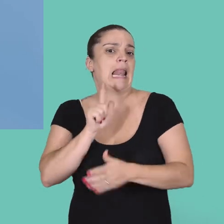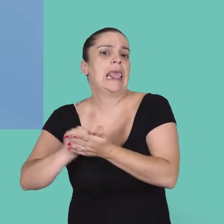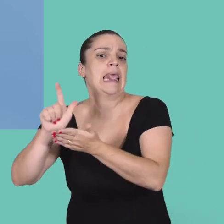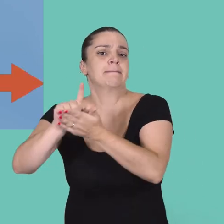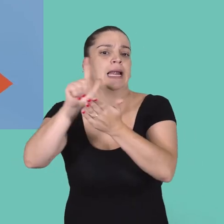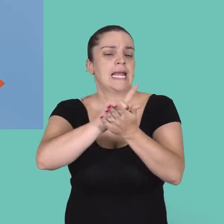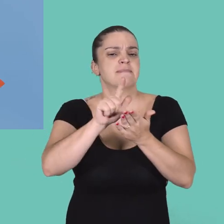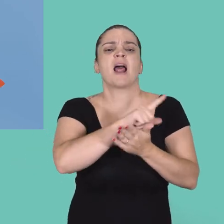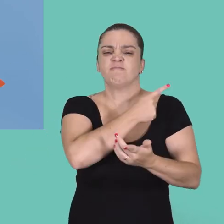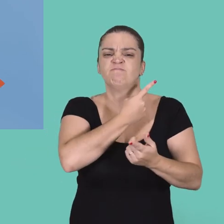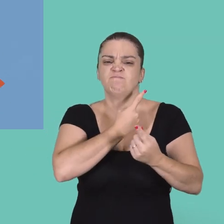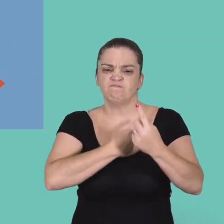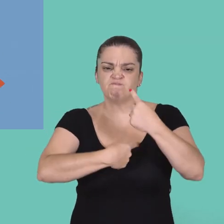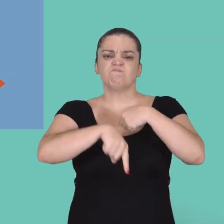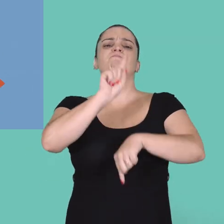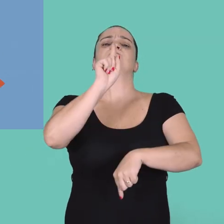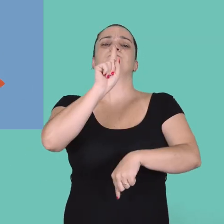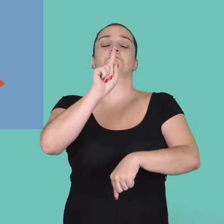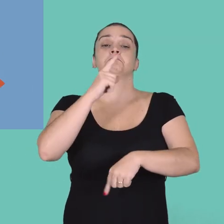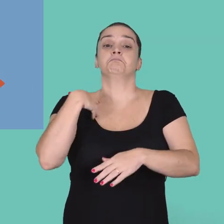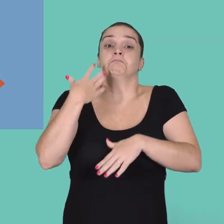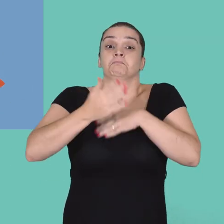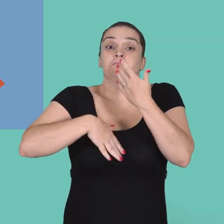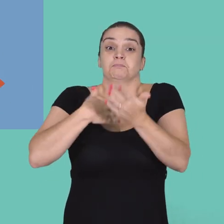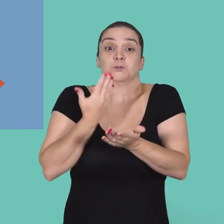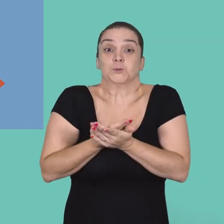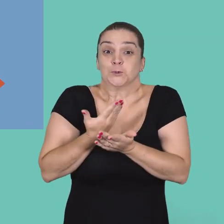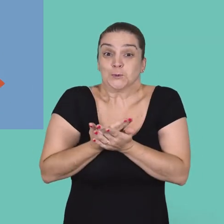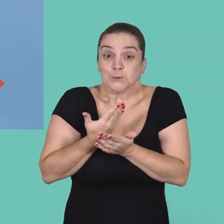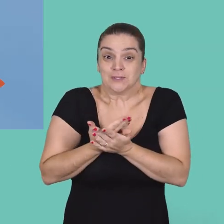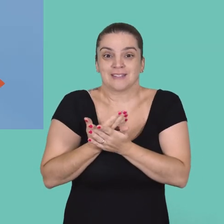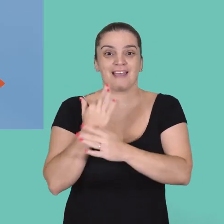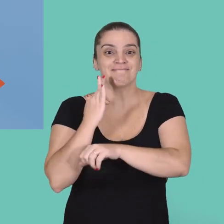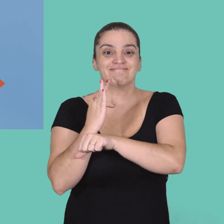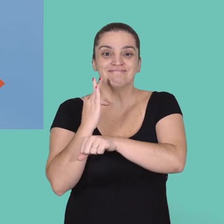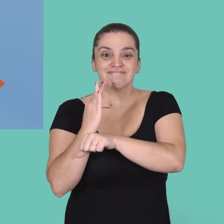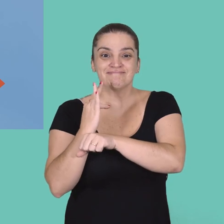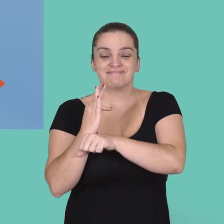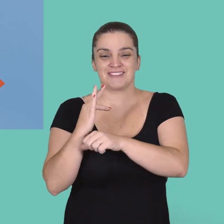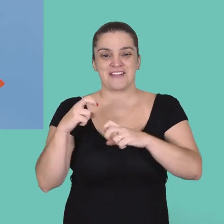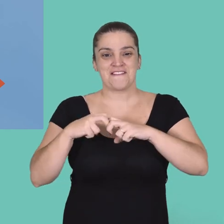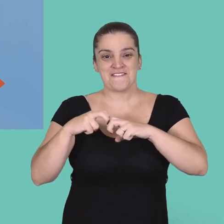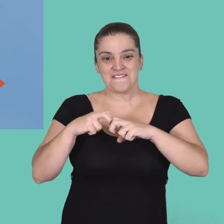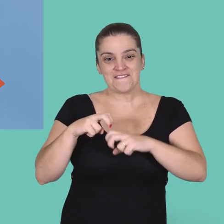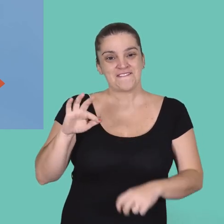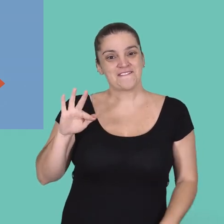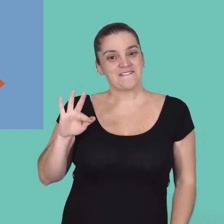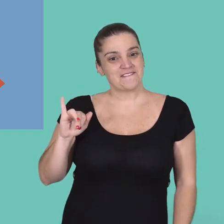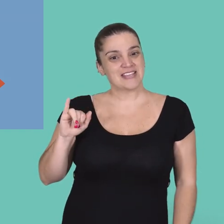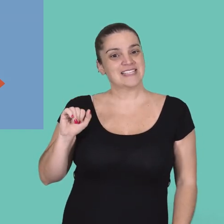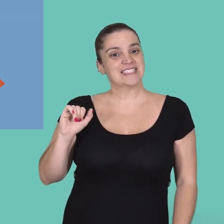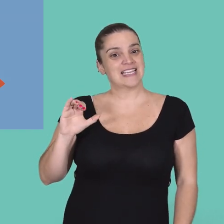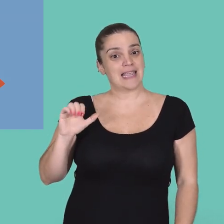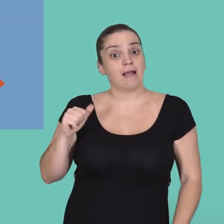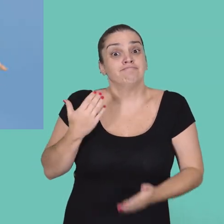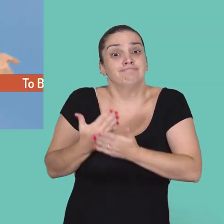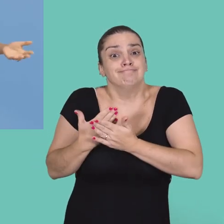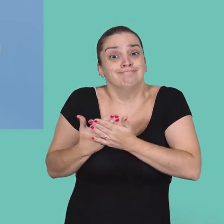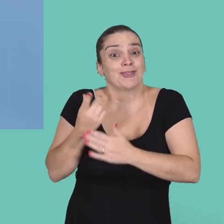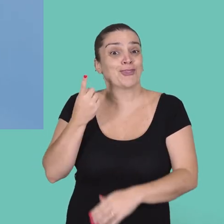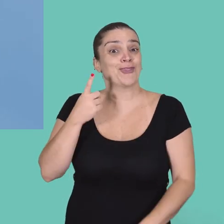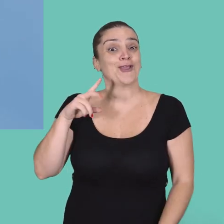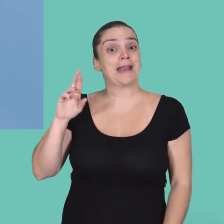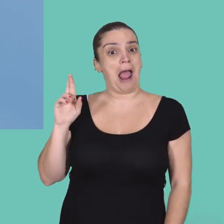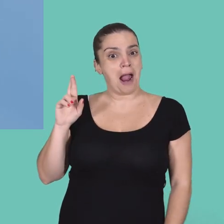resistiu. Ela passou e ela entrou na carreira de física, acabou o curso de física e entrou no doutorado.